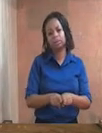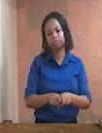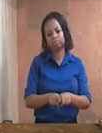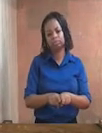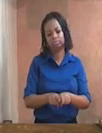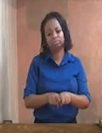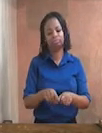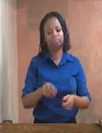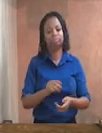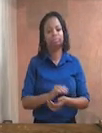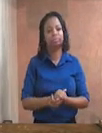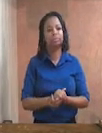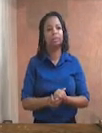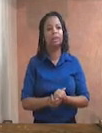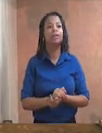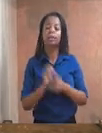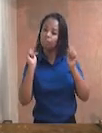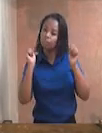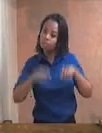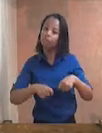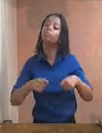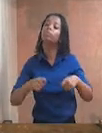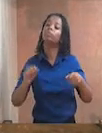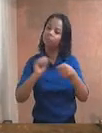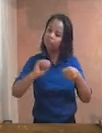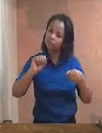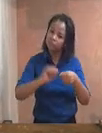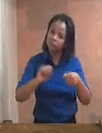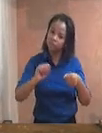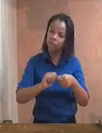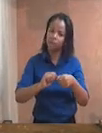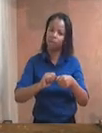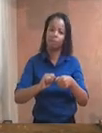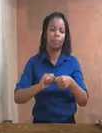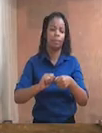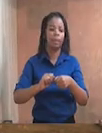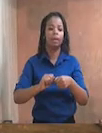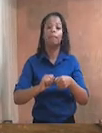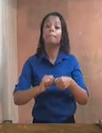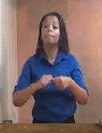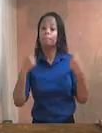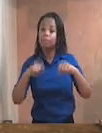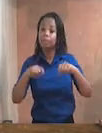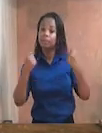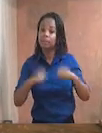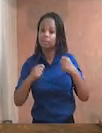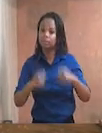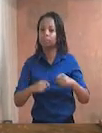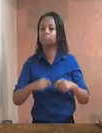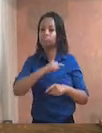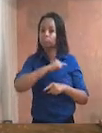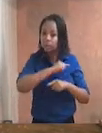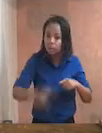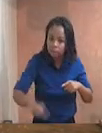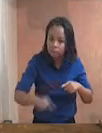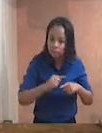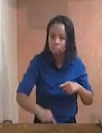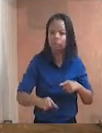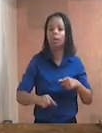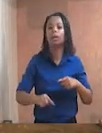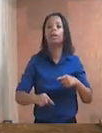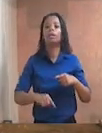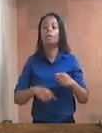cabíveis às seguintes medidas que serão aplicadas de acordo com a gravidade do